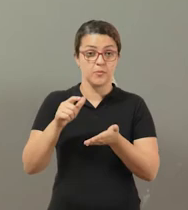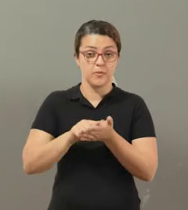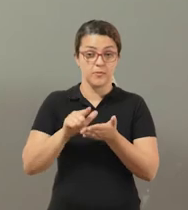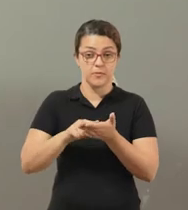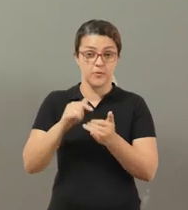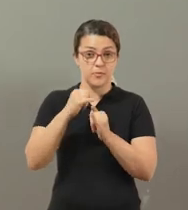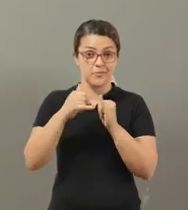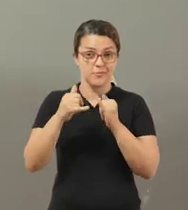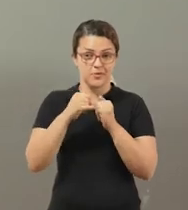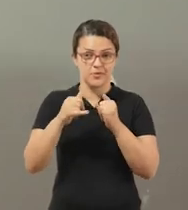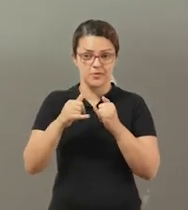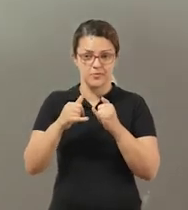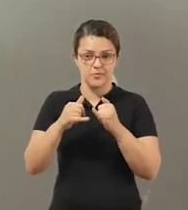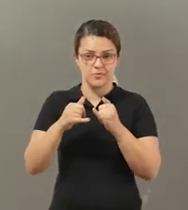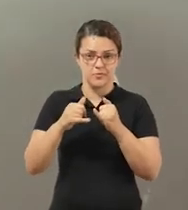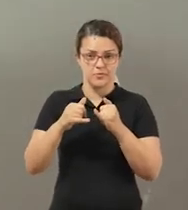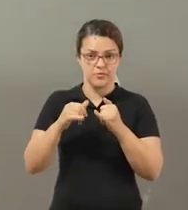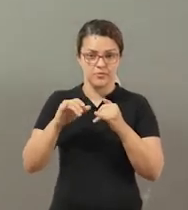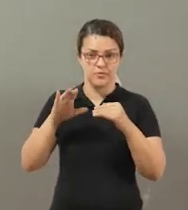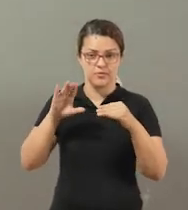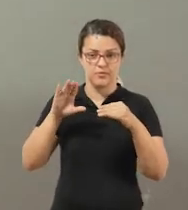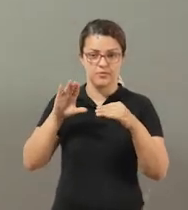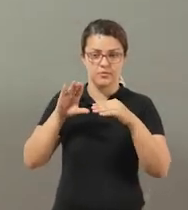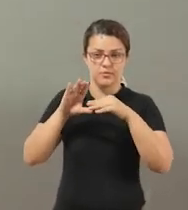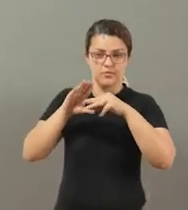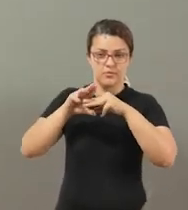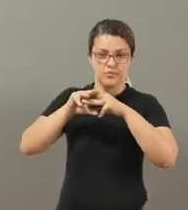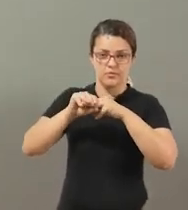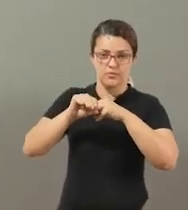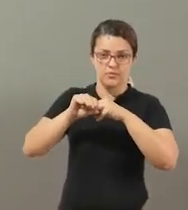papel Olha aqui, ó